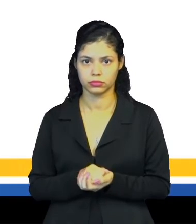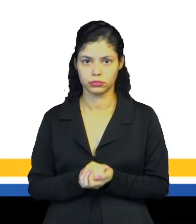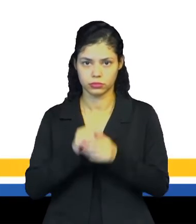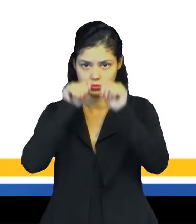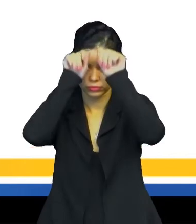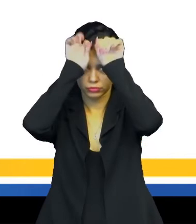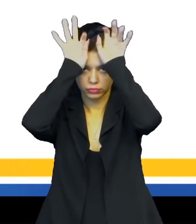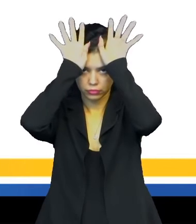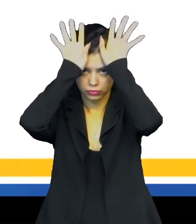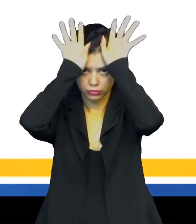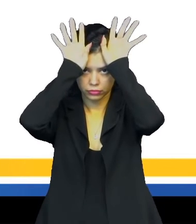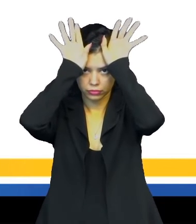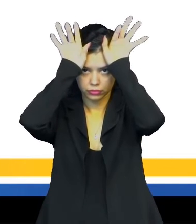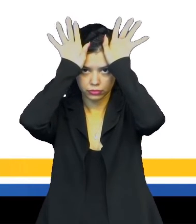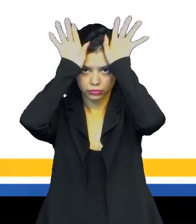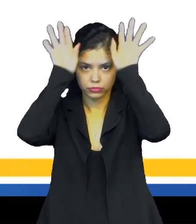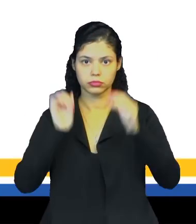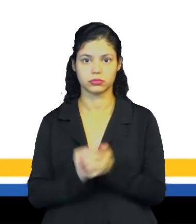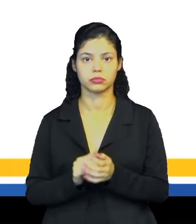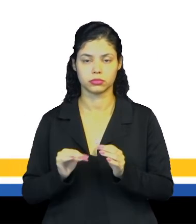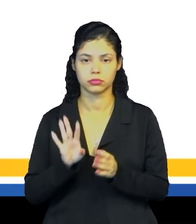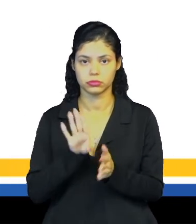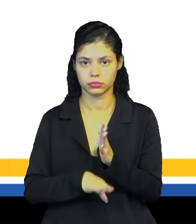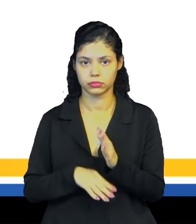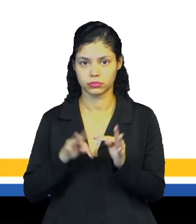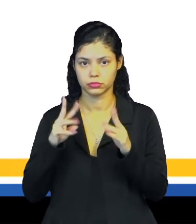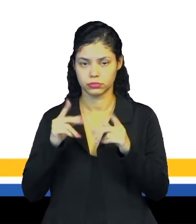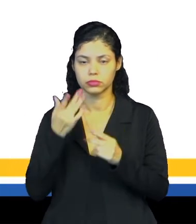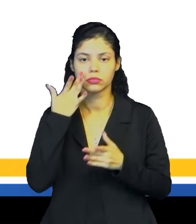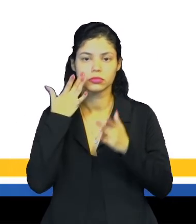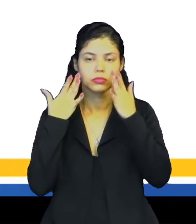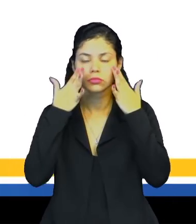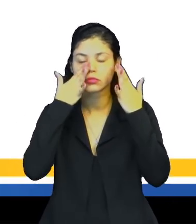penas aí, as tintas, tá? Tudo tirado da natureza.